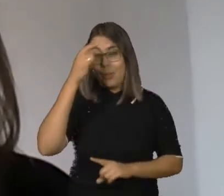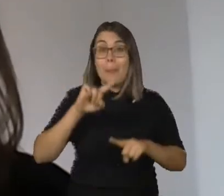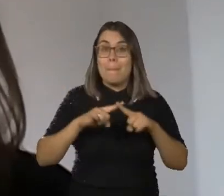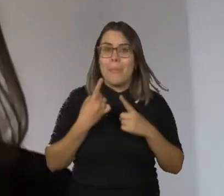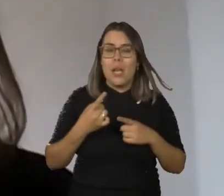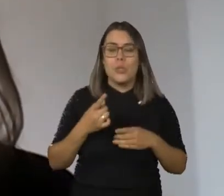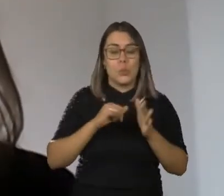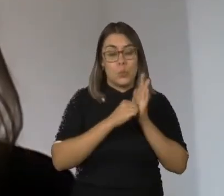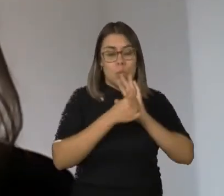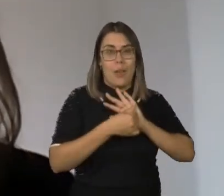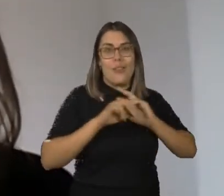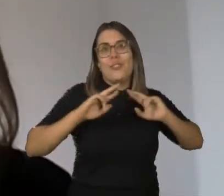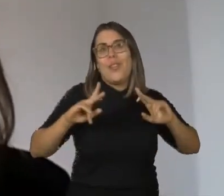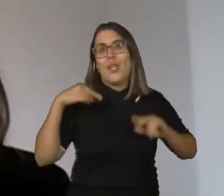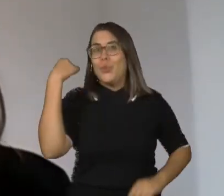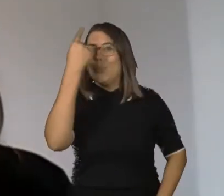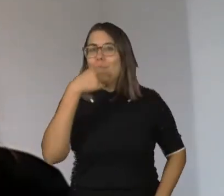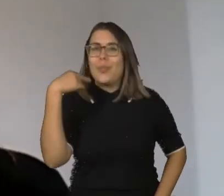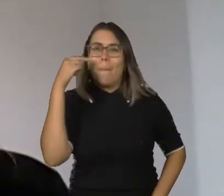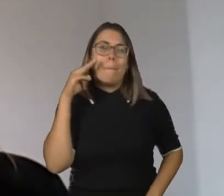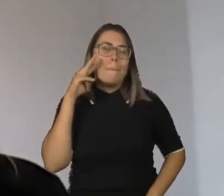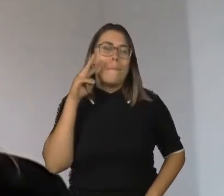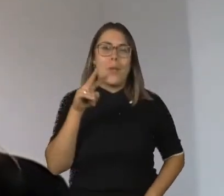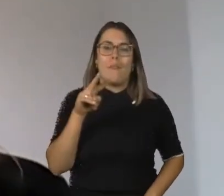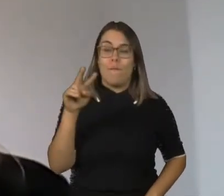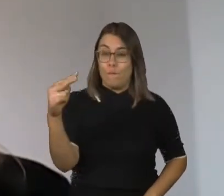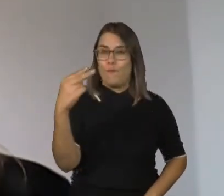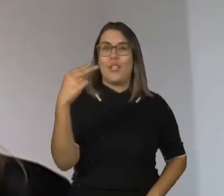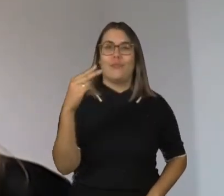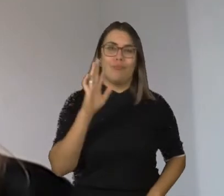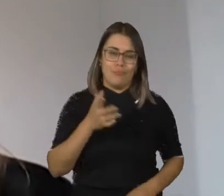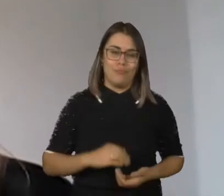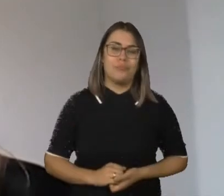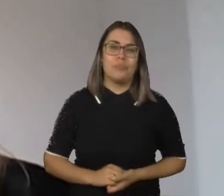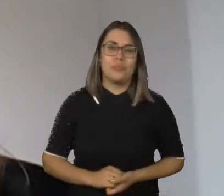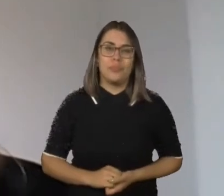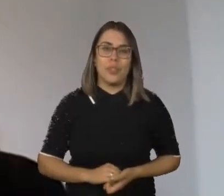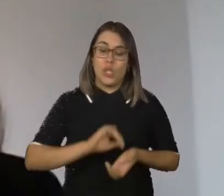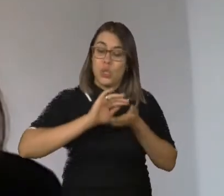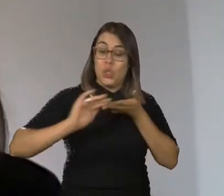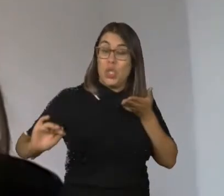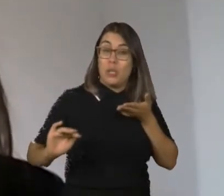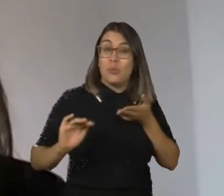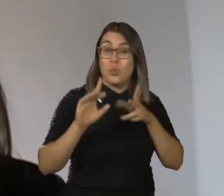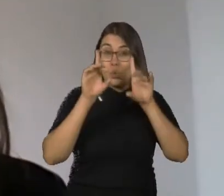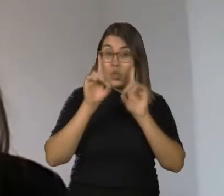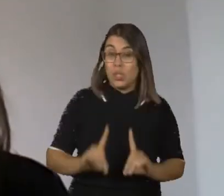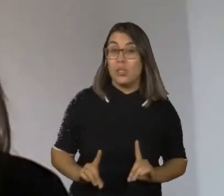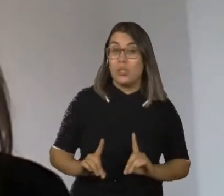que aquela pessoa apresenta. Nós tiramos o direito